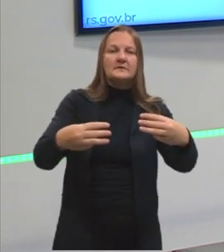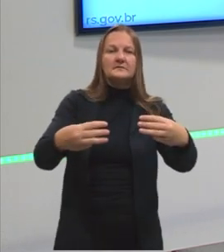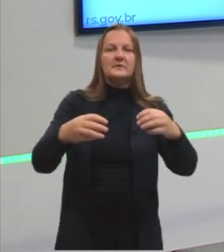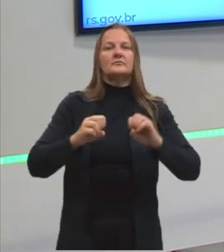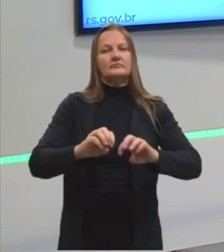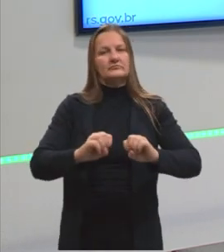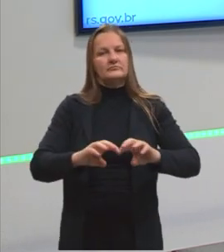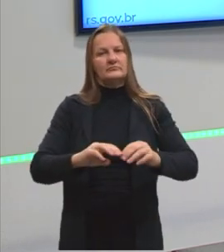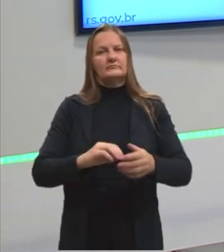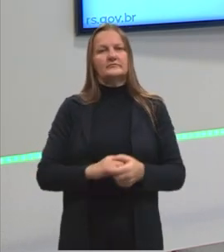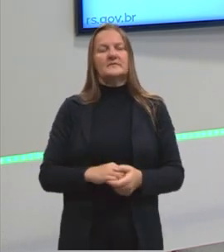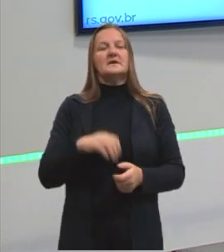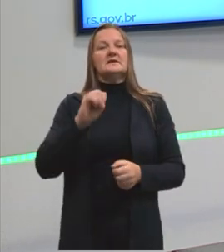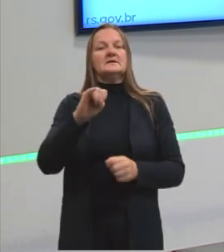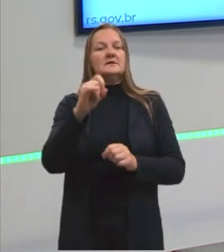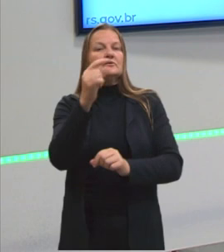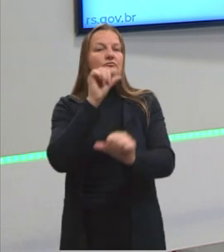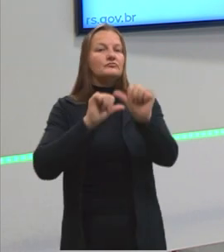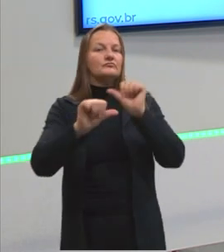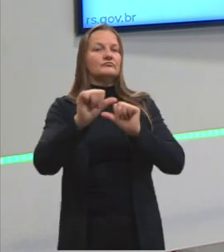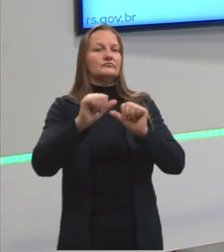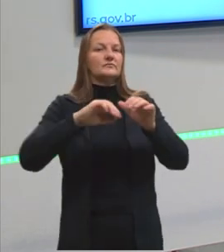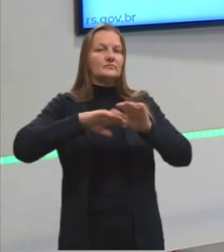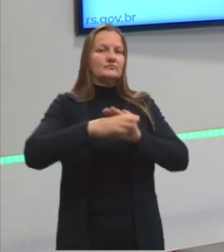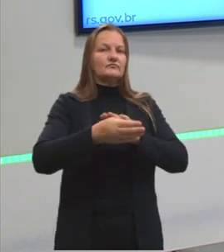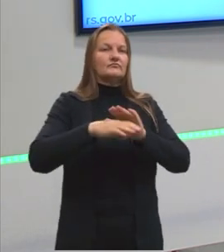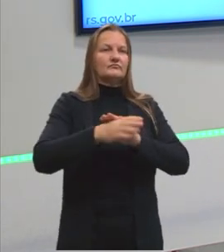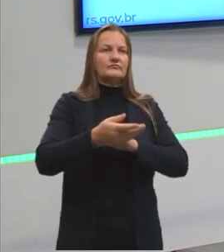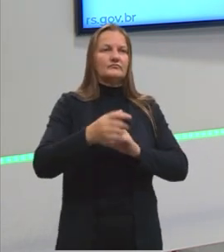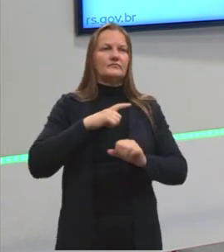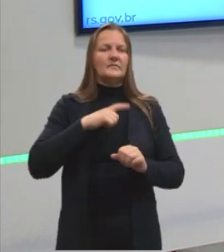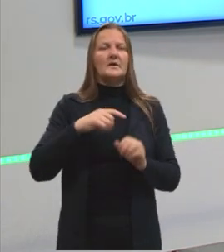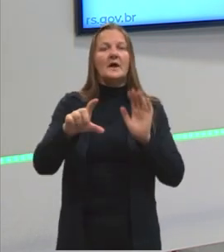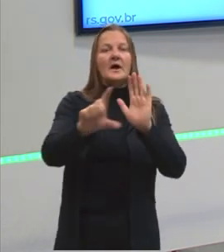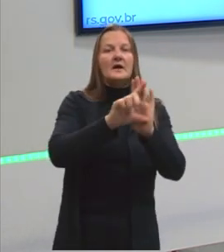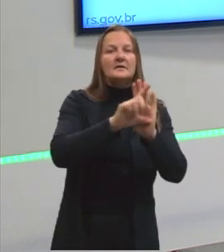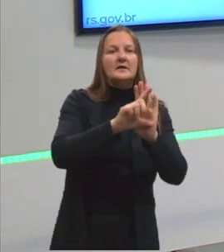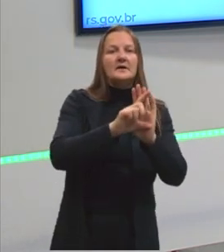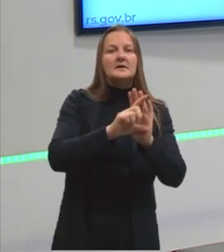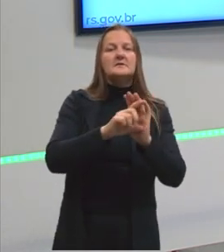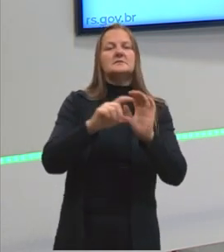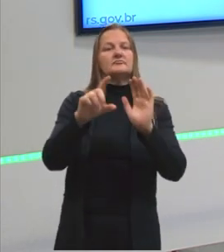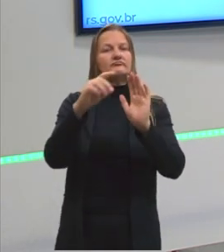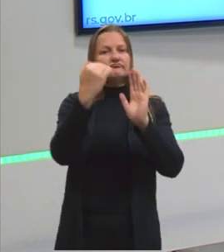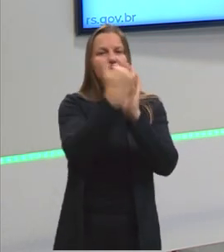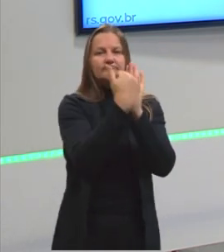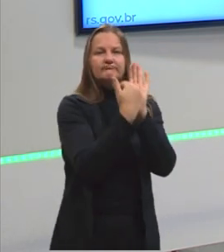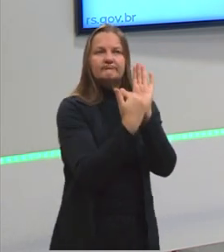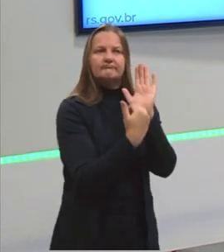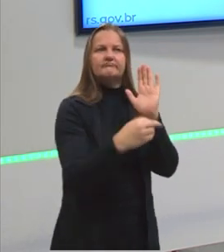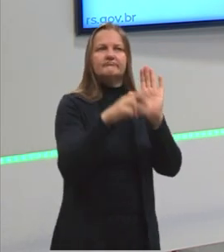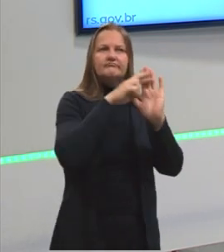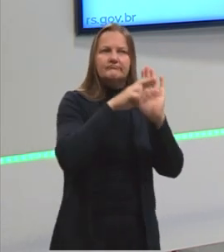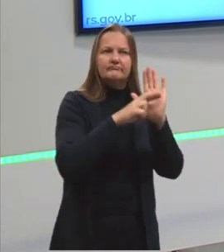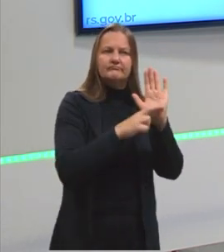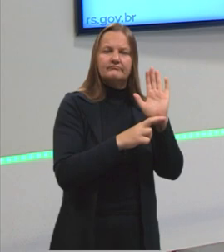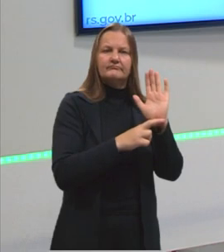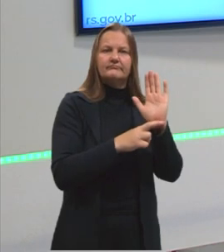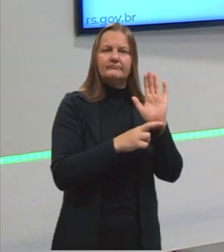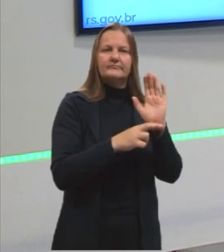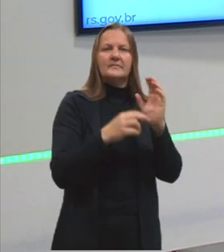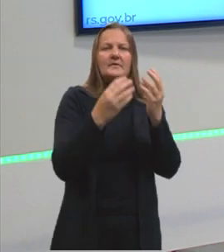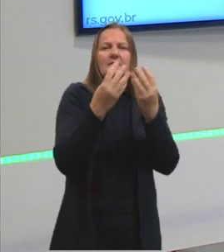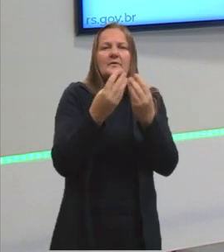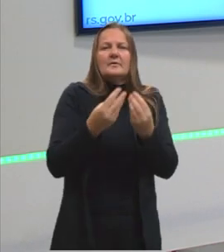Agora, se vocês optam por fazer uma frase que diz, as leis são estabelecidas. Parece que